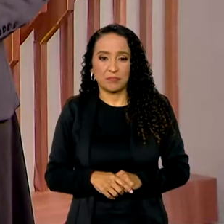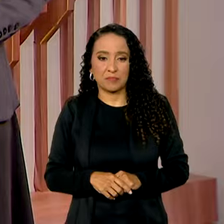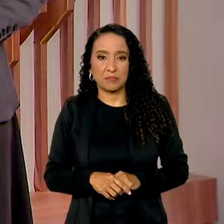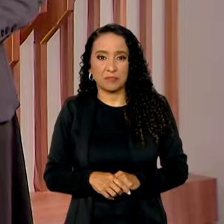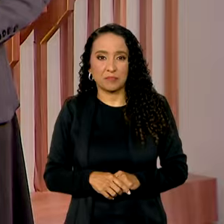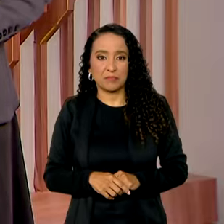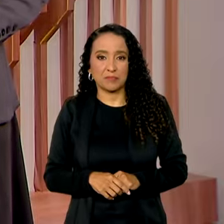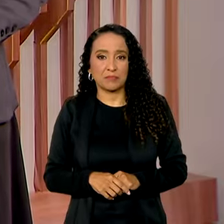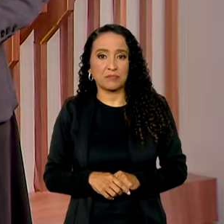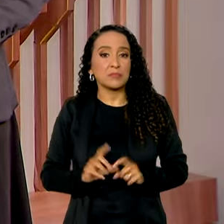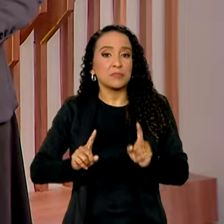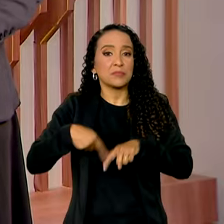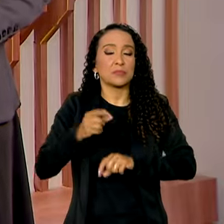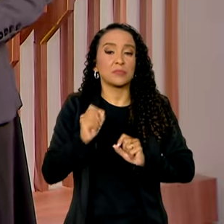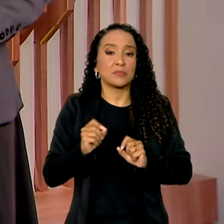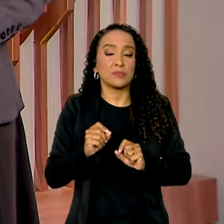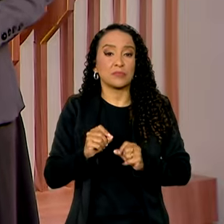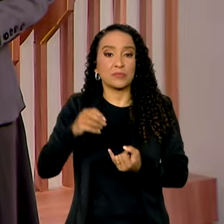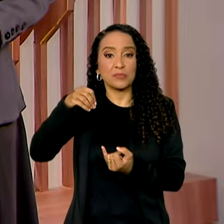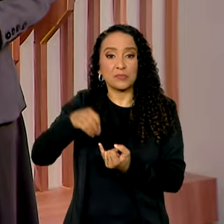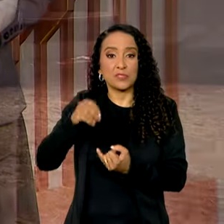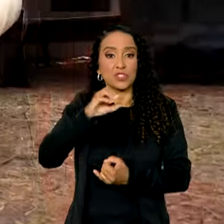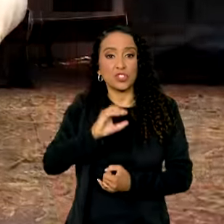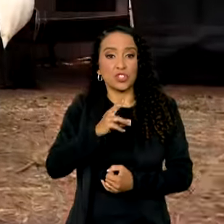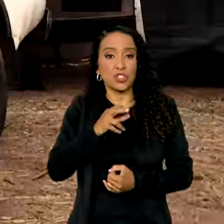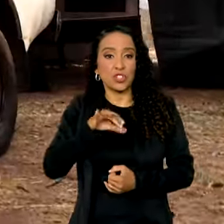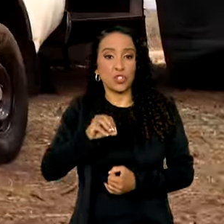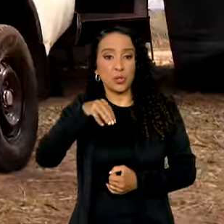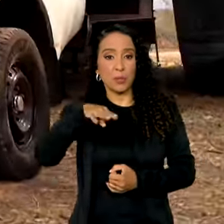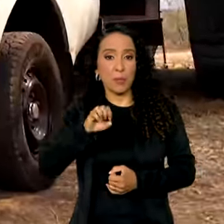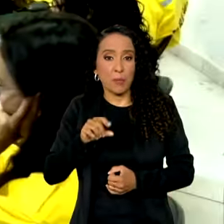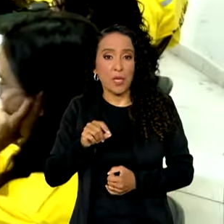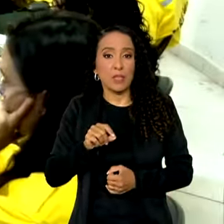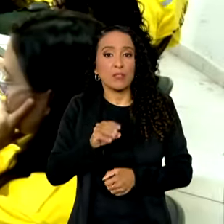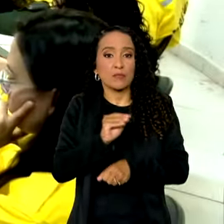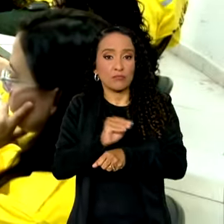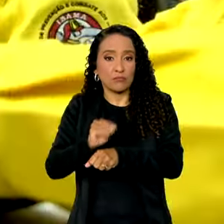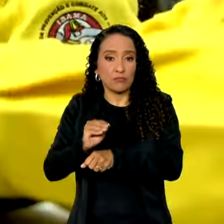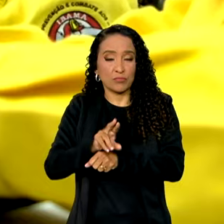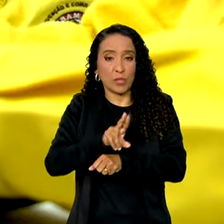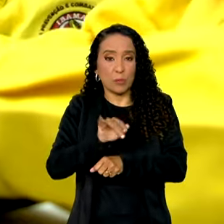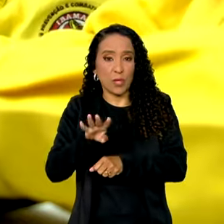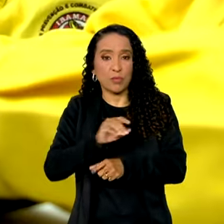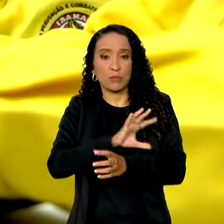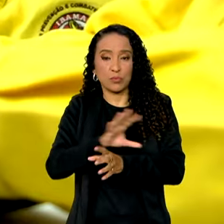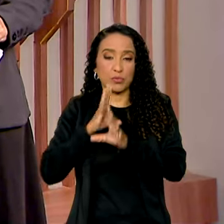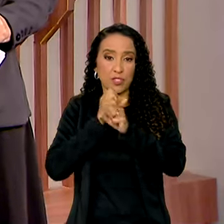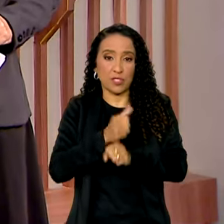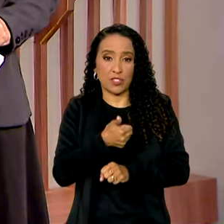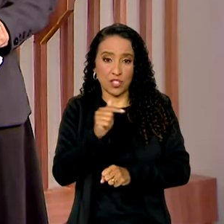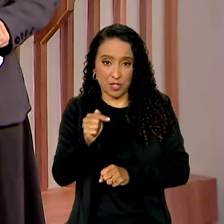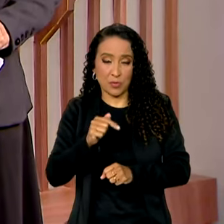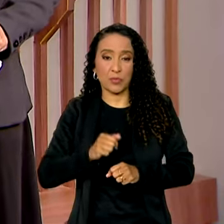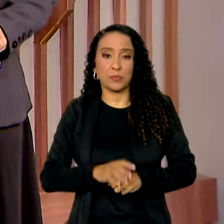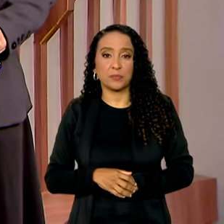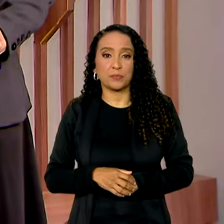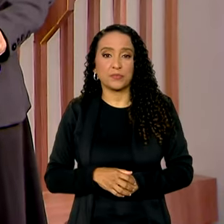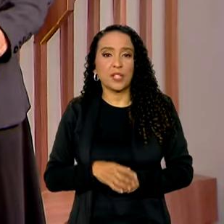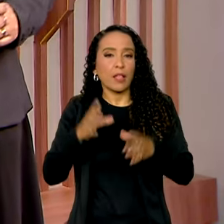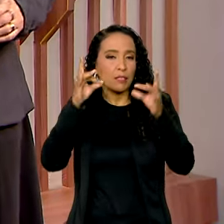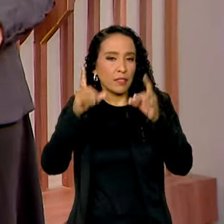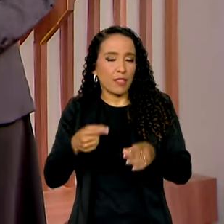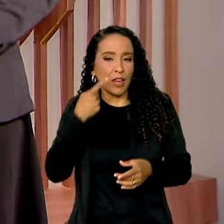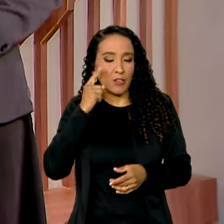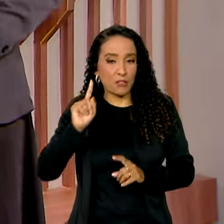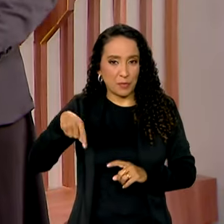E veja a seguir, Instituto Chico Mendes da Conservação da Biodiversidade completa 17 anos. Os detalhes você